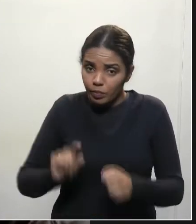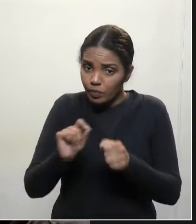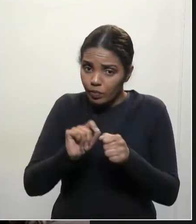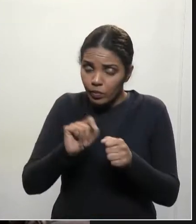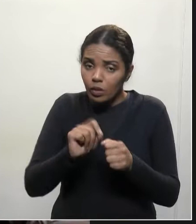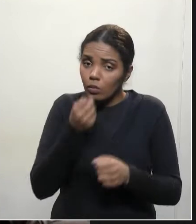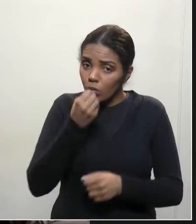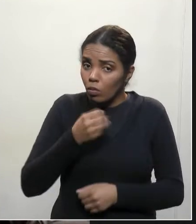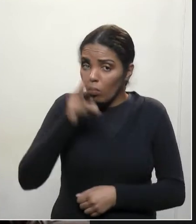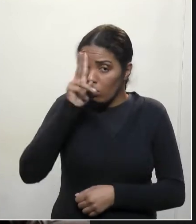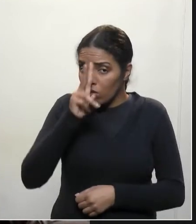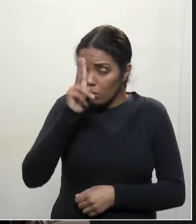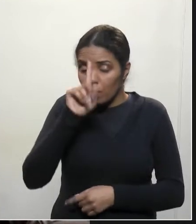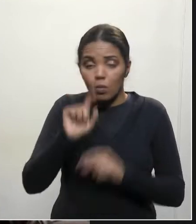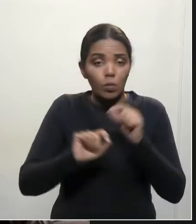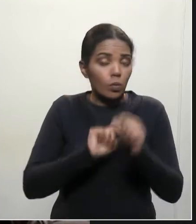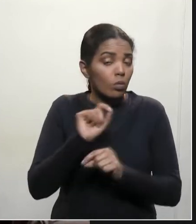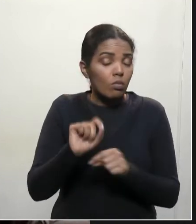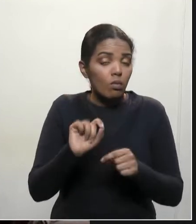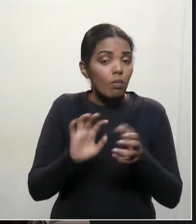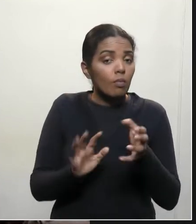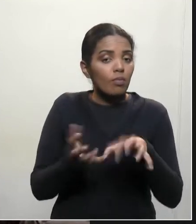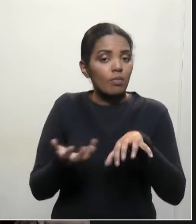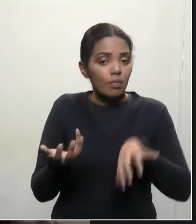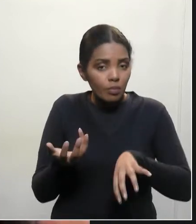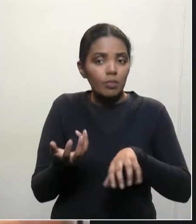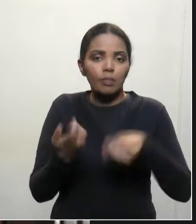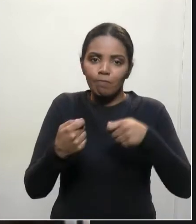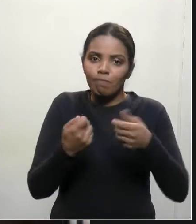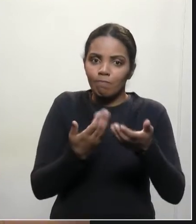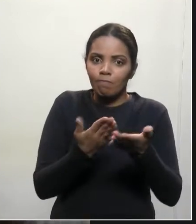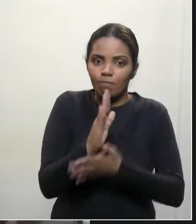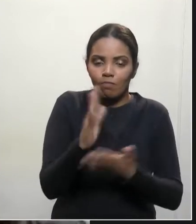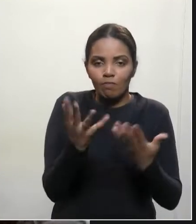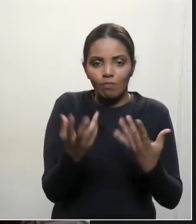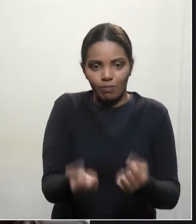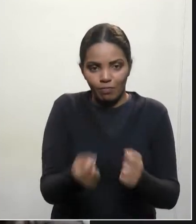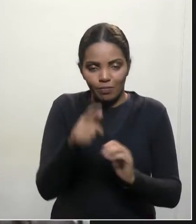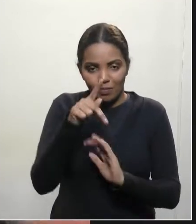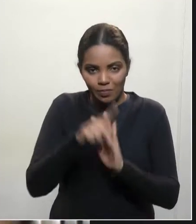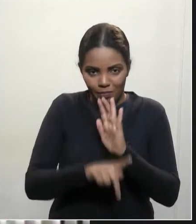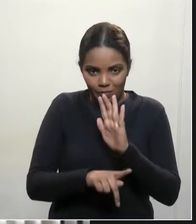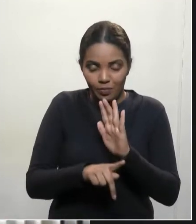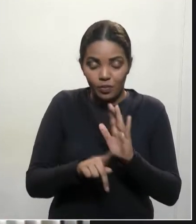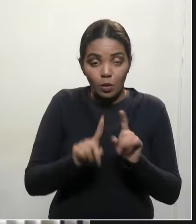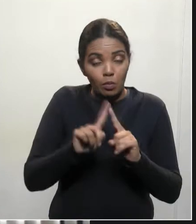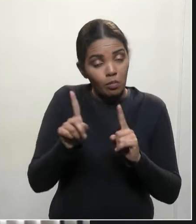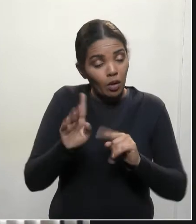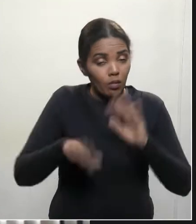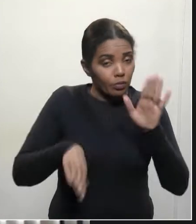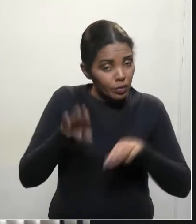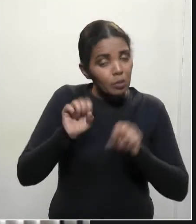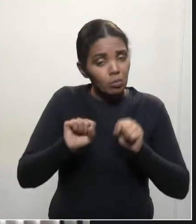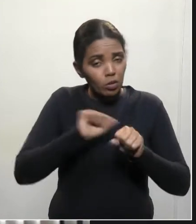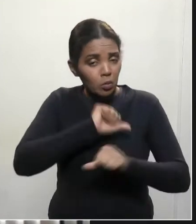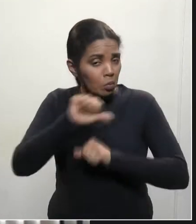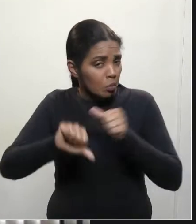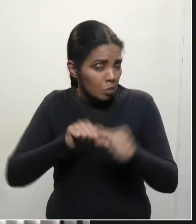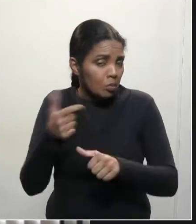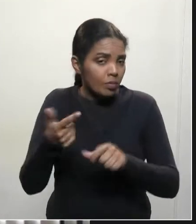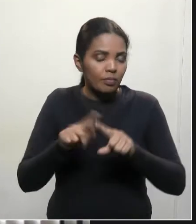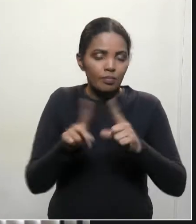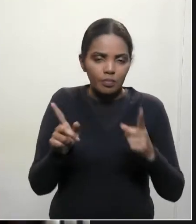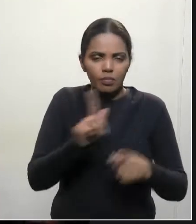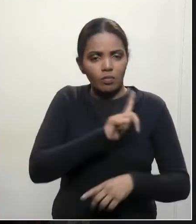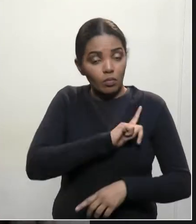aprovada pelo Congresso Nacional e, de repente, sofre modificações. Porém, se o governo